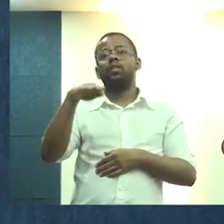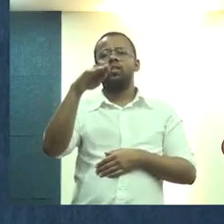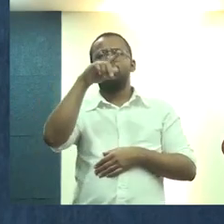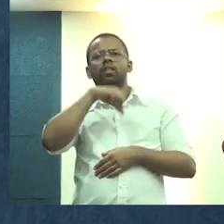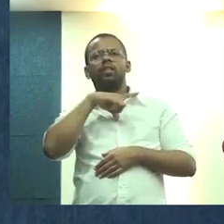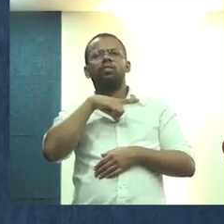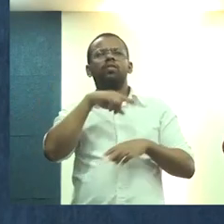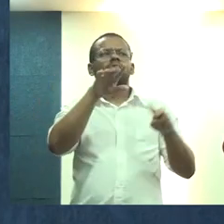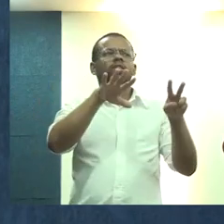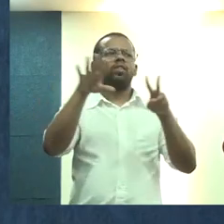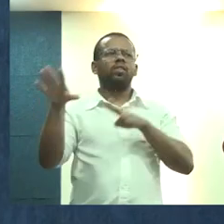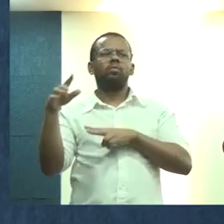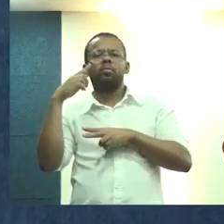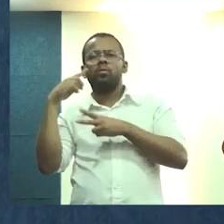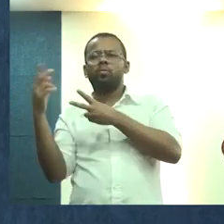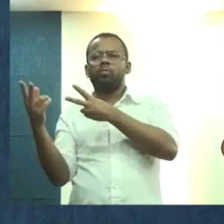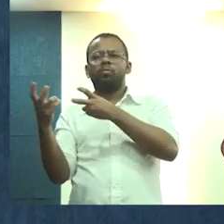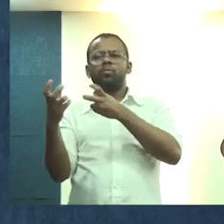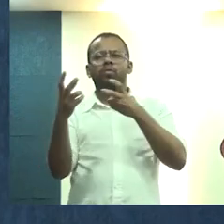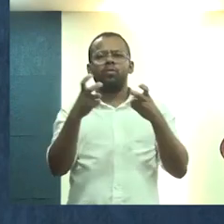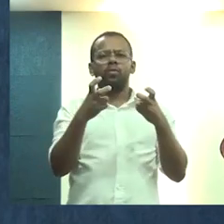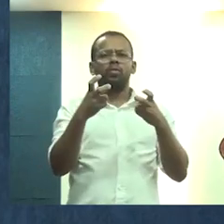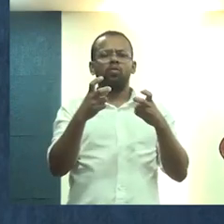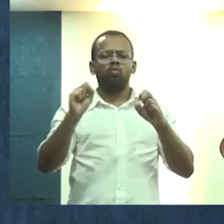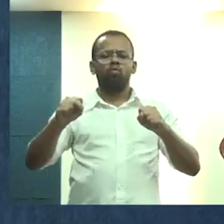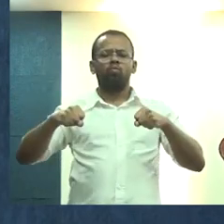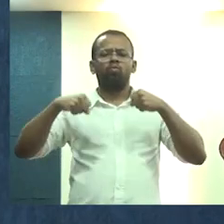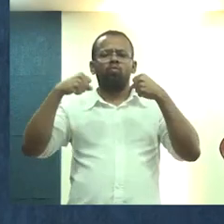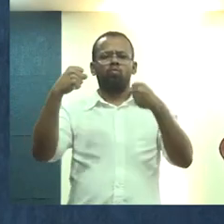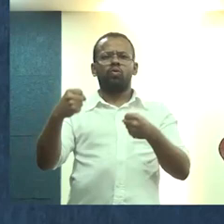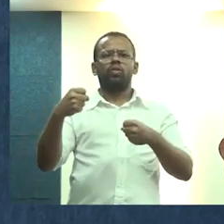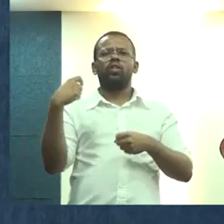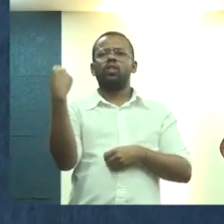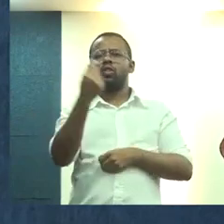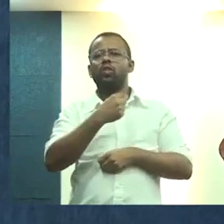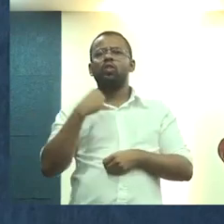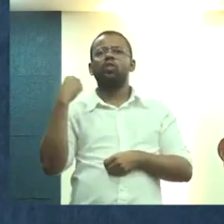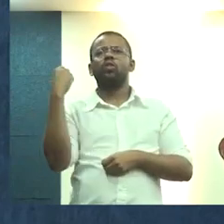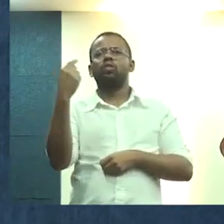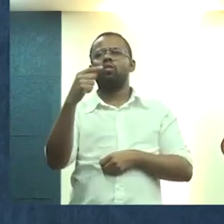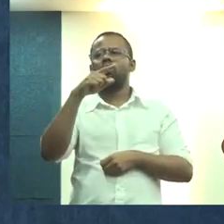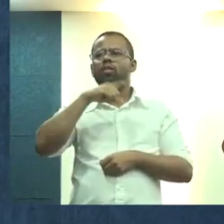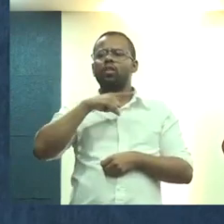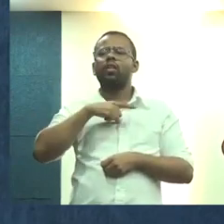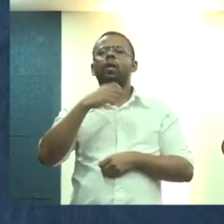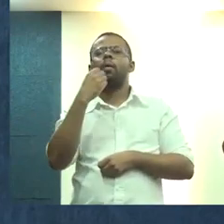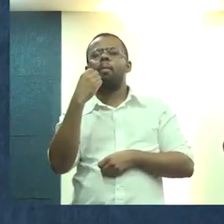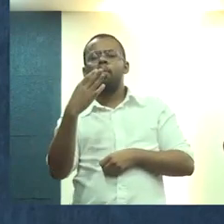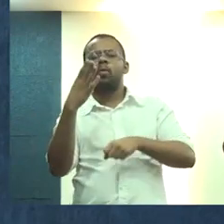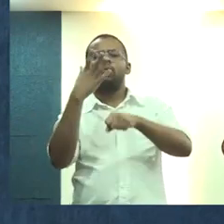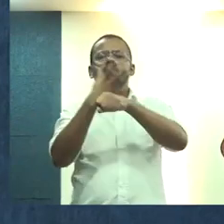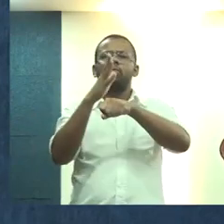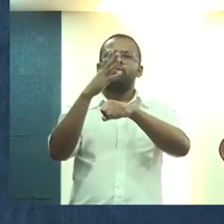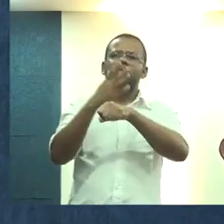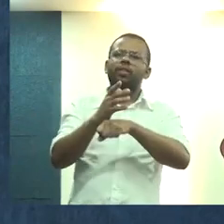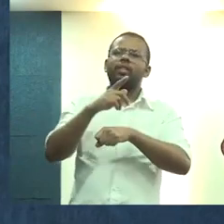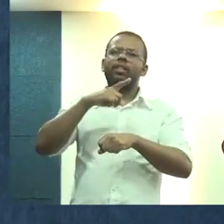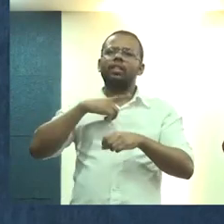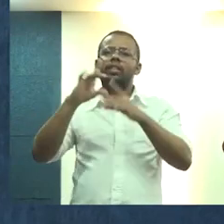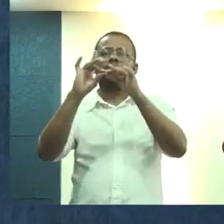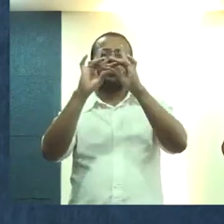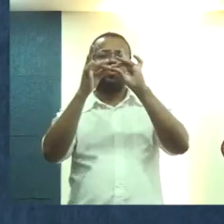passou a semana, viu o esforço aqui de a gente trazer essas boas práticas,